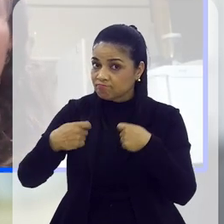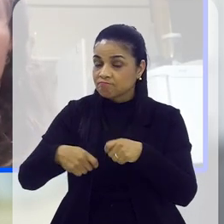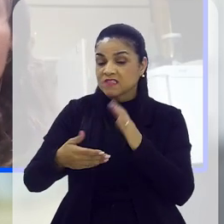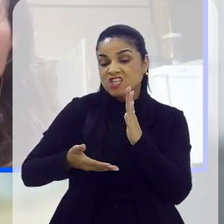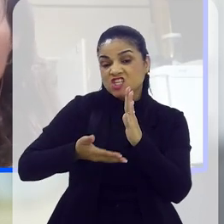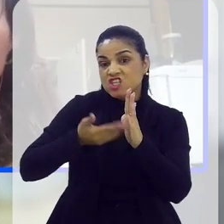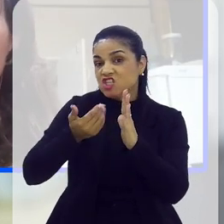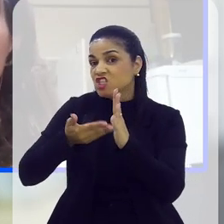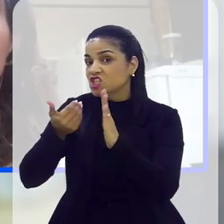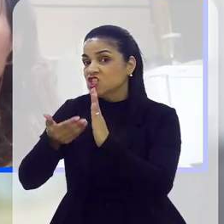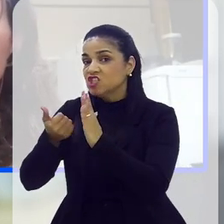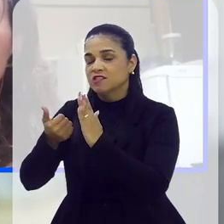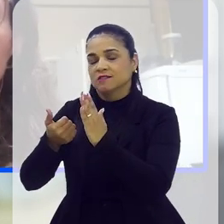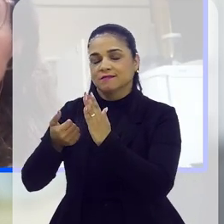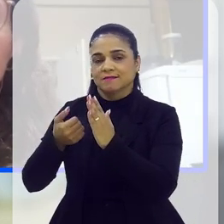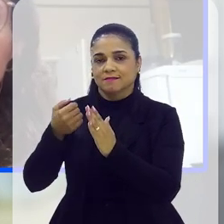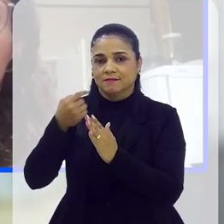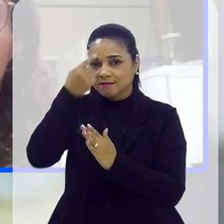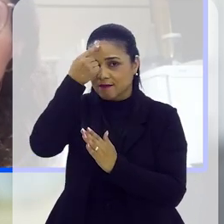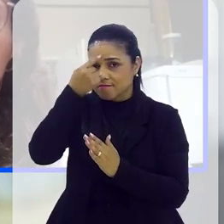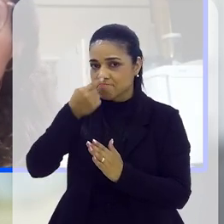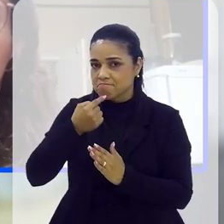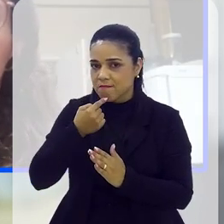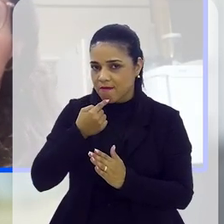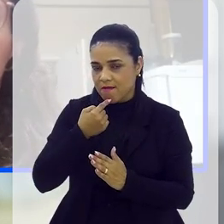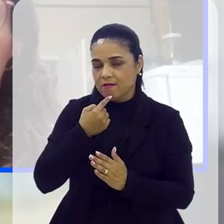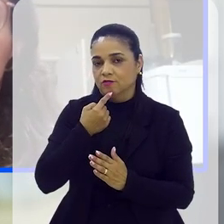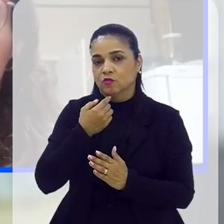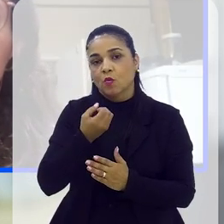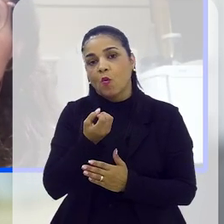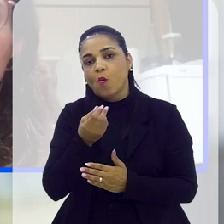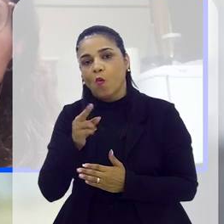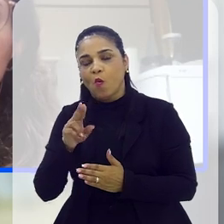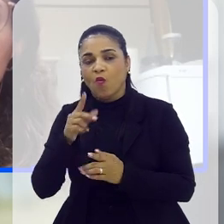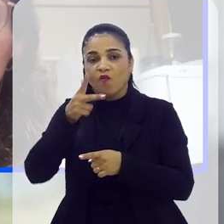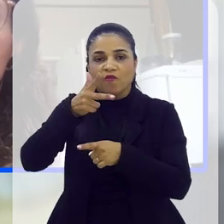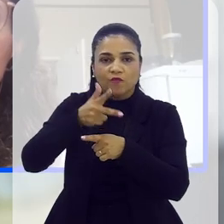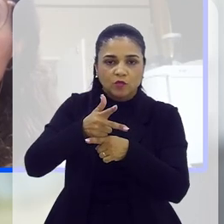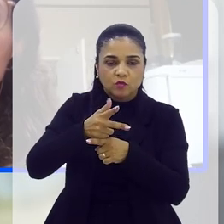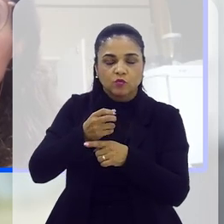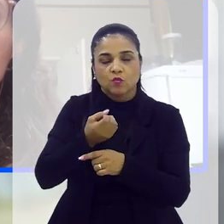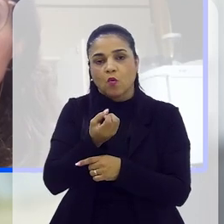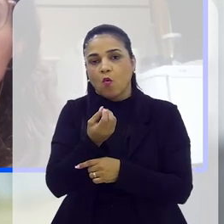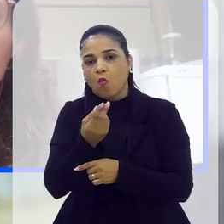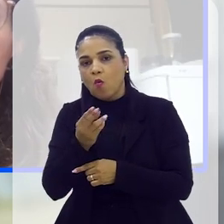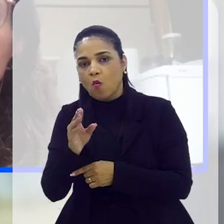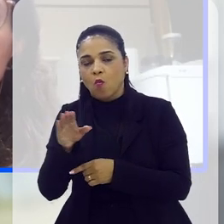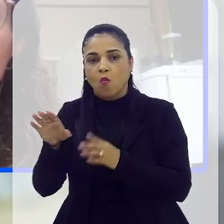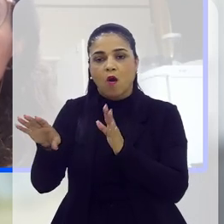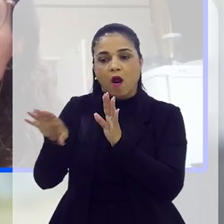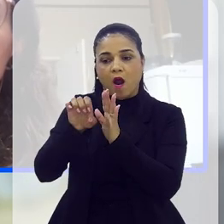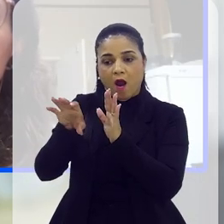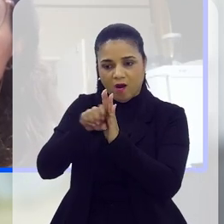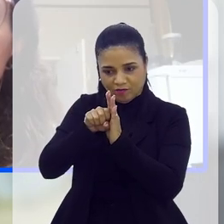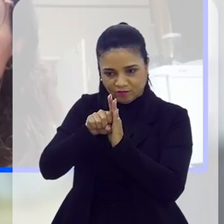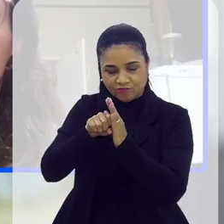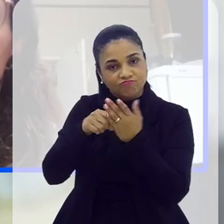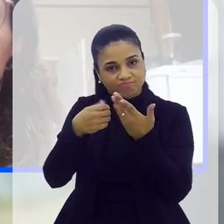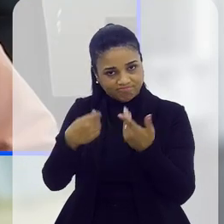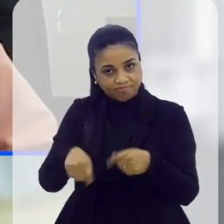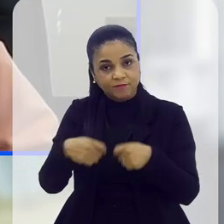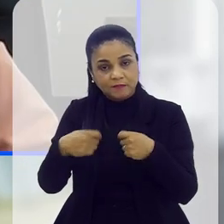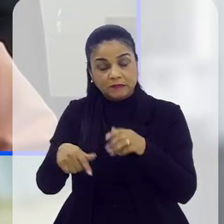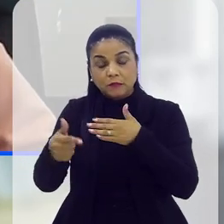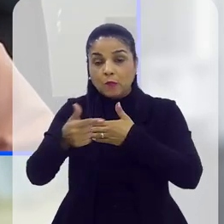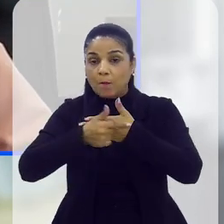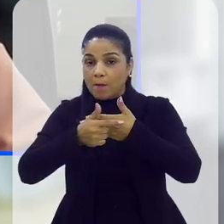e retire imediatamente do ar aquela imagem ou aquele vídeo ou aquele áudio. Então,